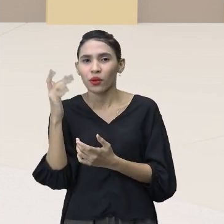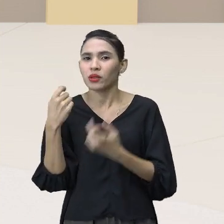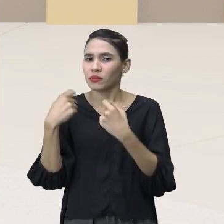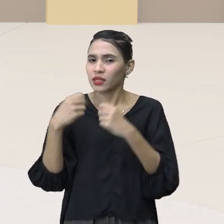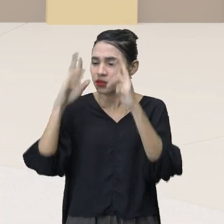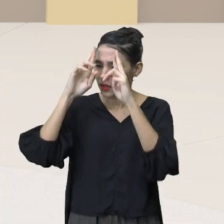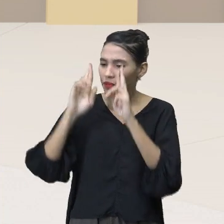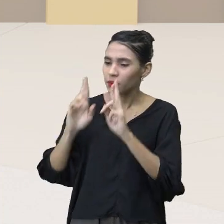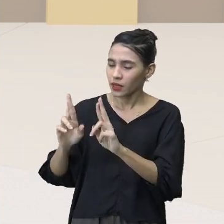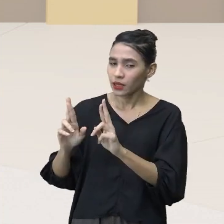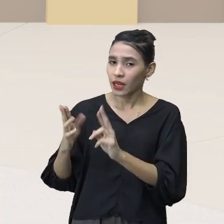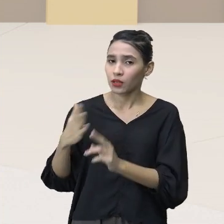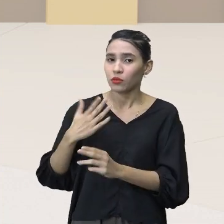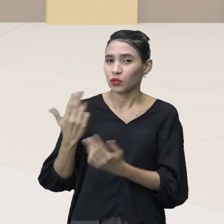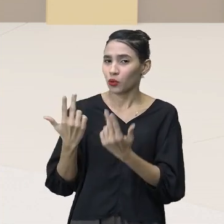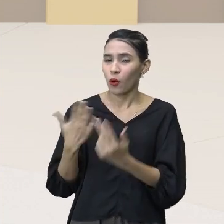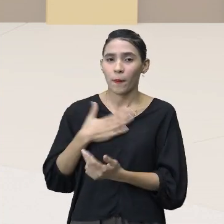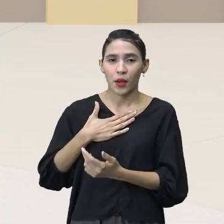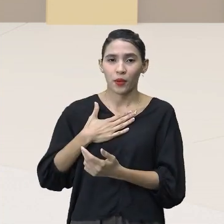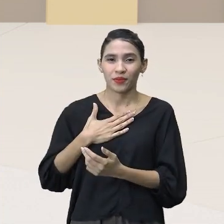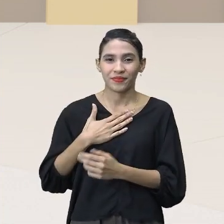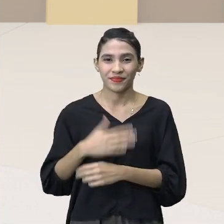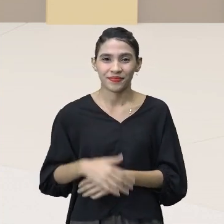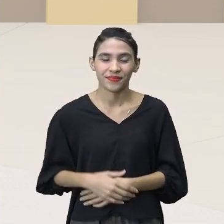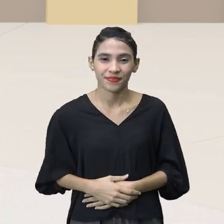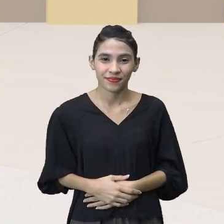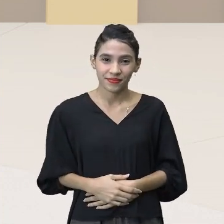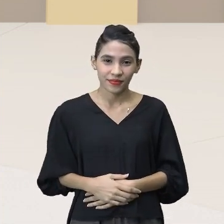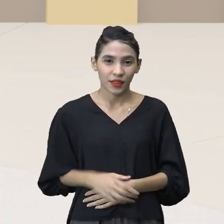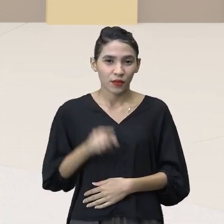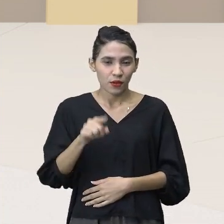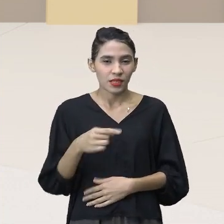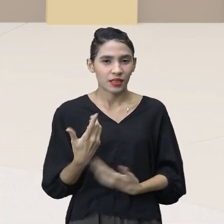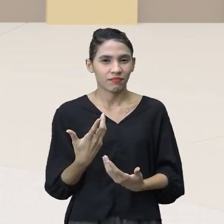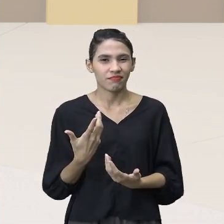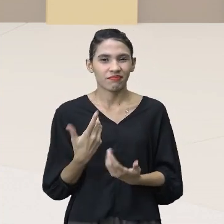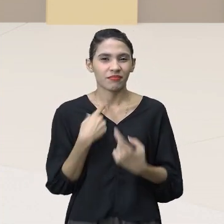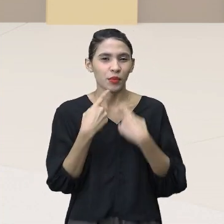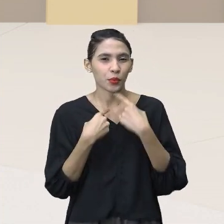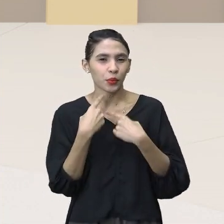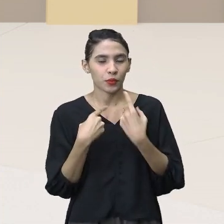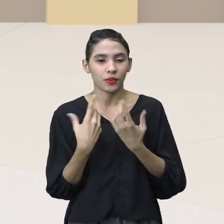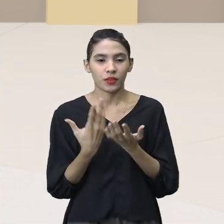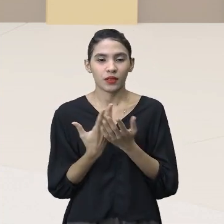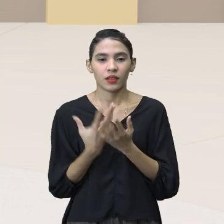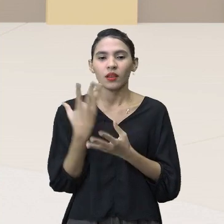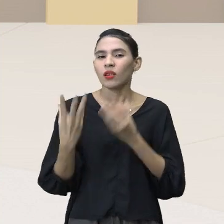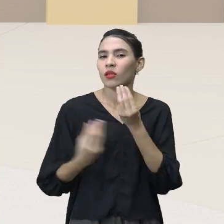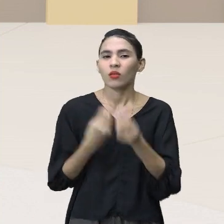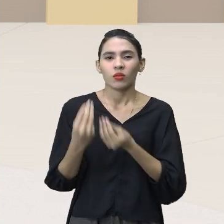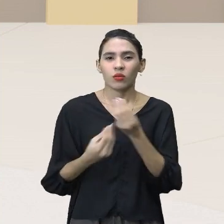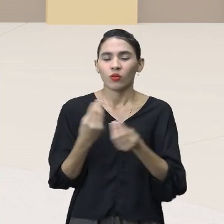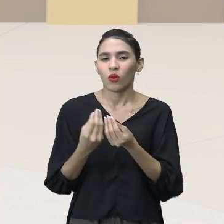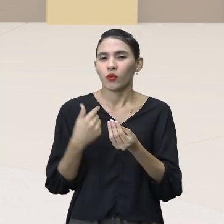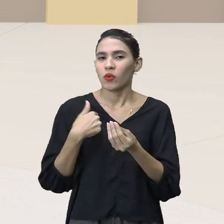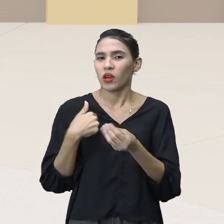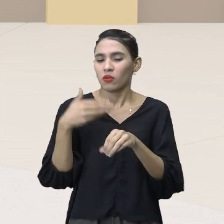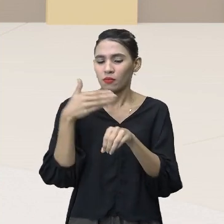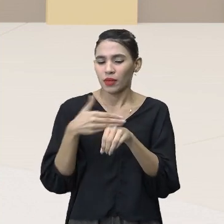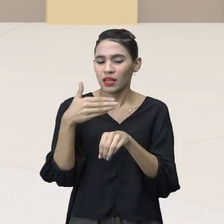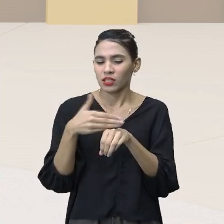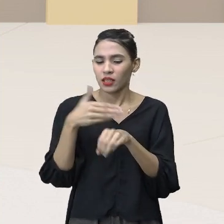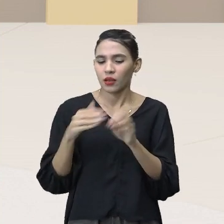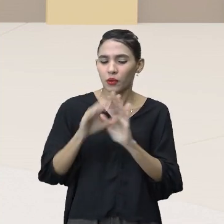valorizados quanto os meus, tá bom? E aí você pode ter ficado em dúvida de como inserir, né, esse